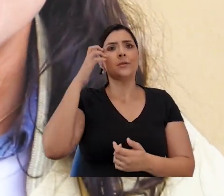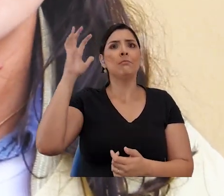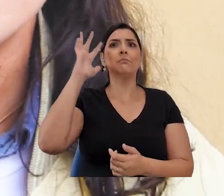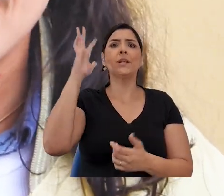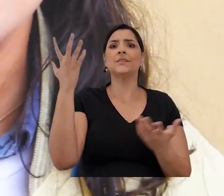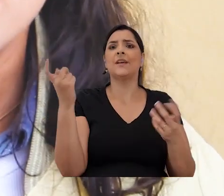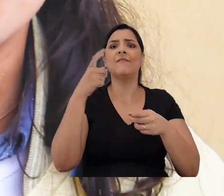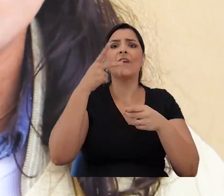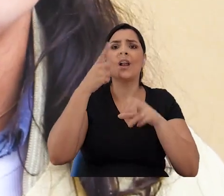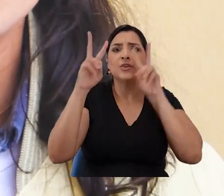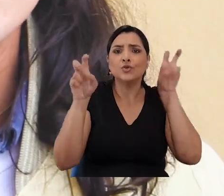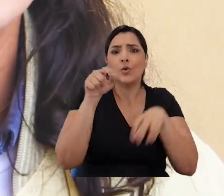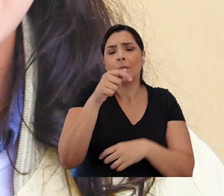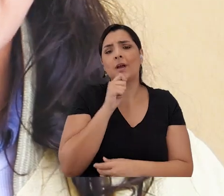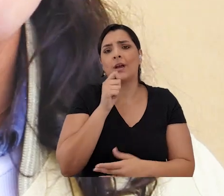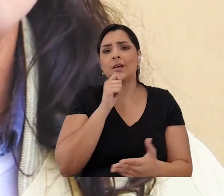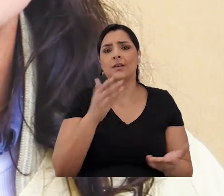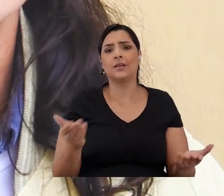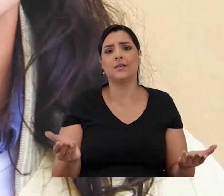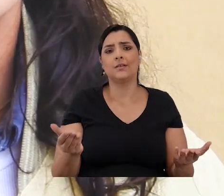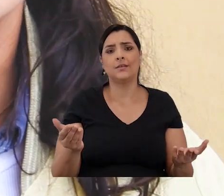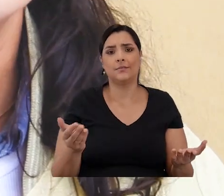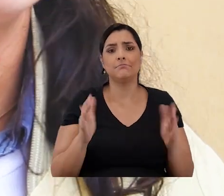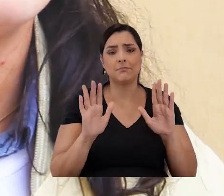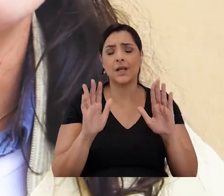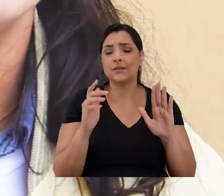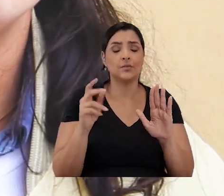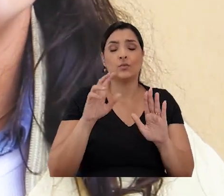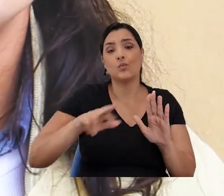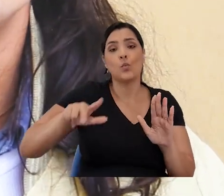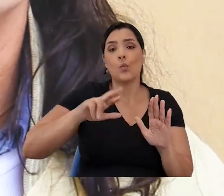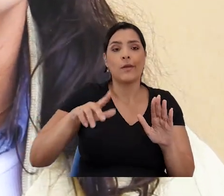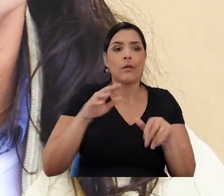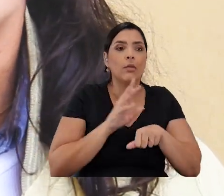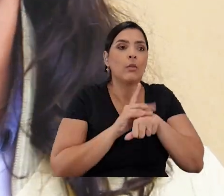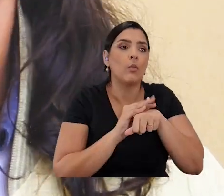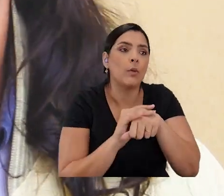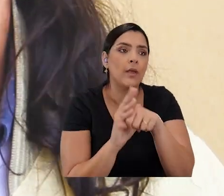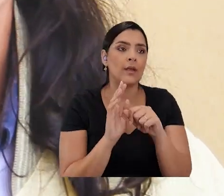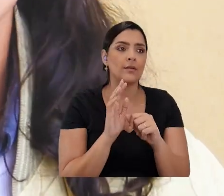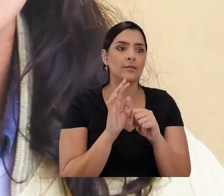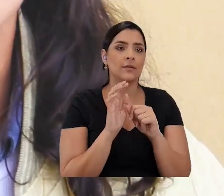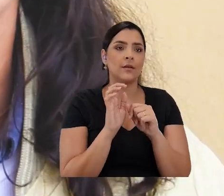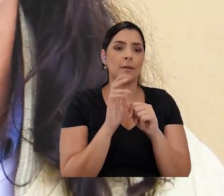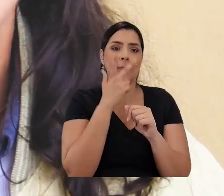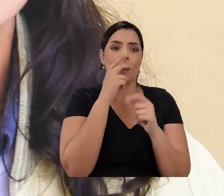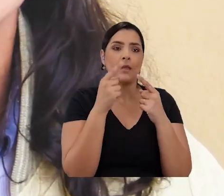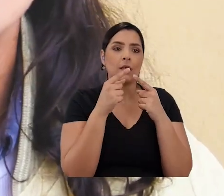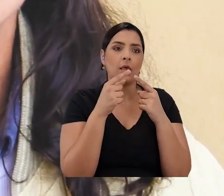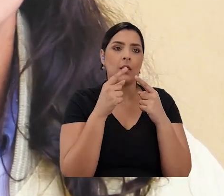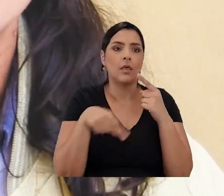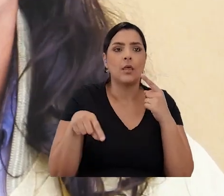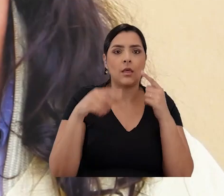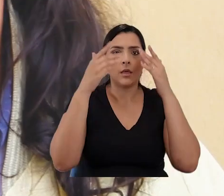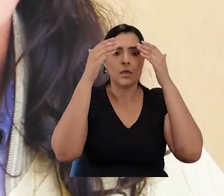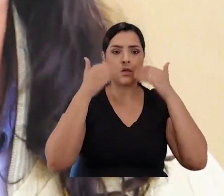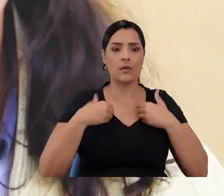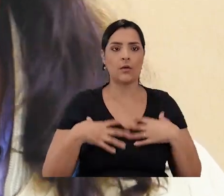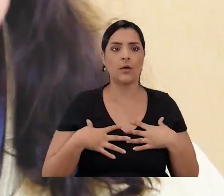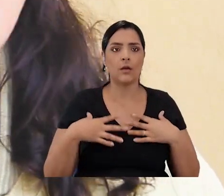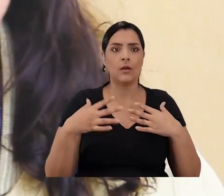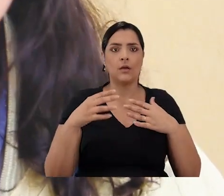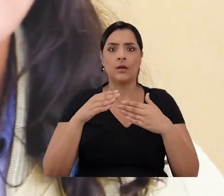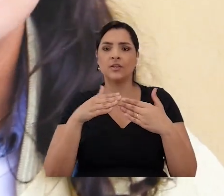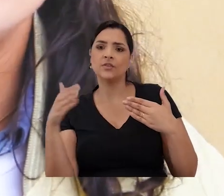2022 a gente ter de retomar isso, mas é importante. Não se trata de um adoecimento ou um desvio social, um desvio de personalidade